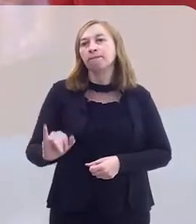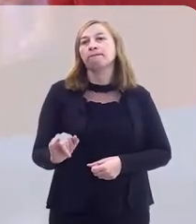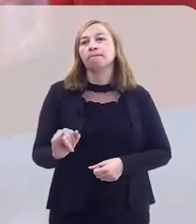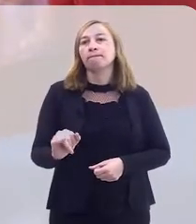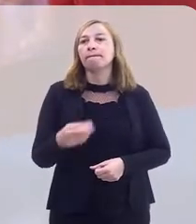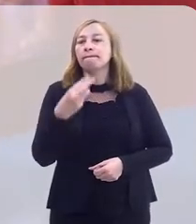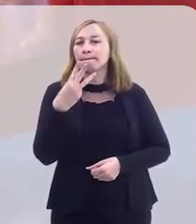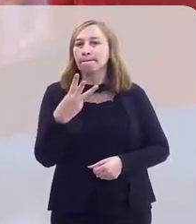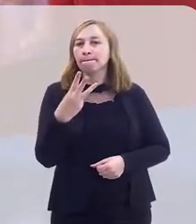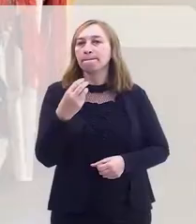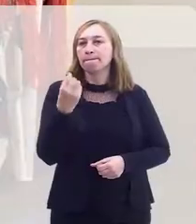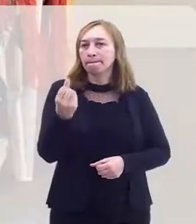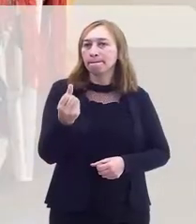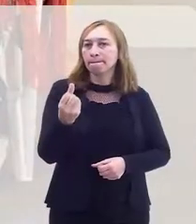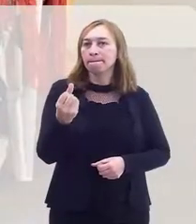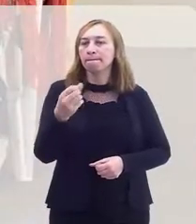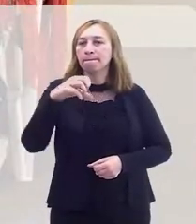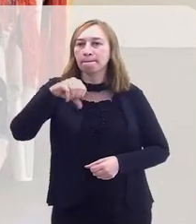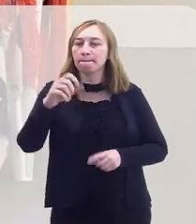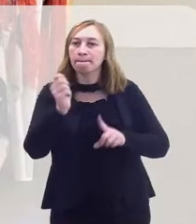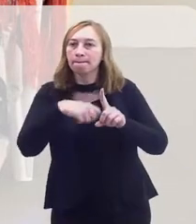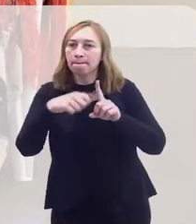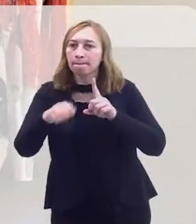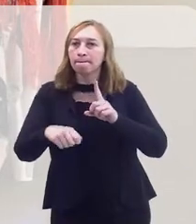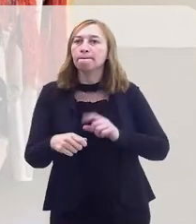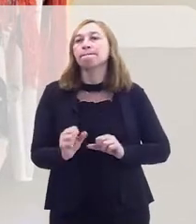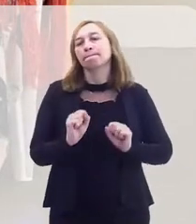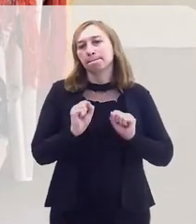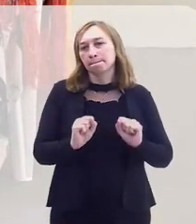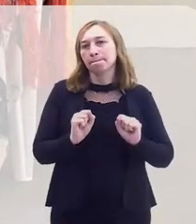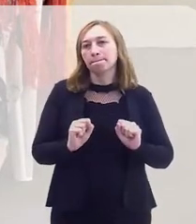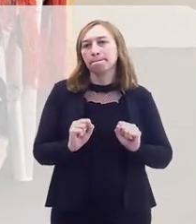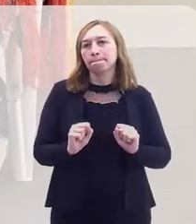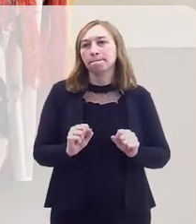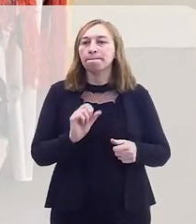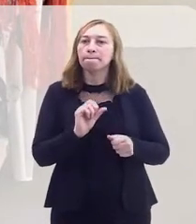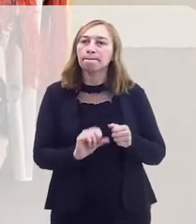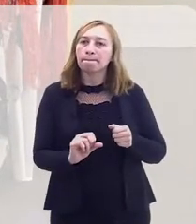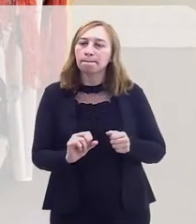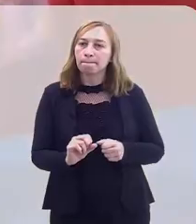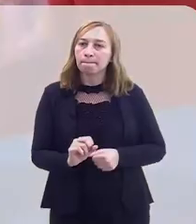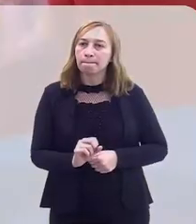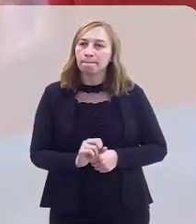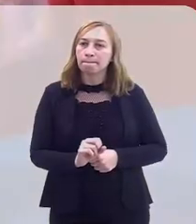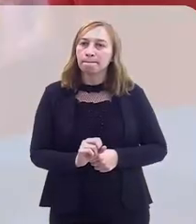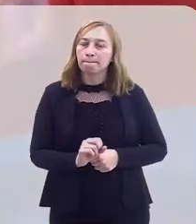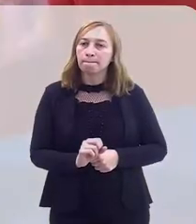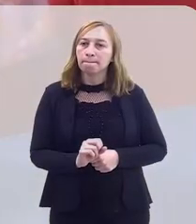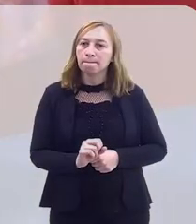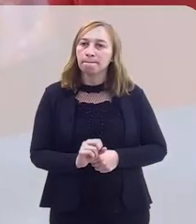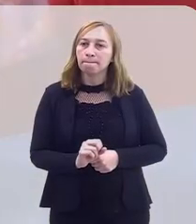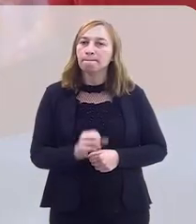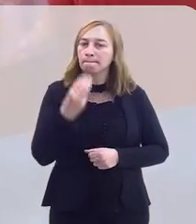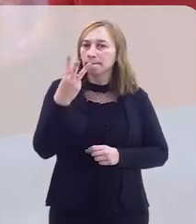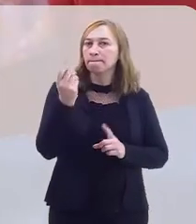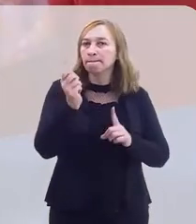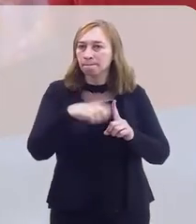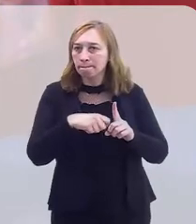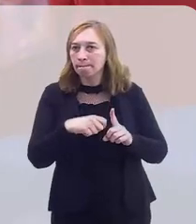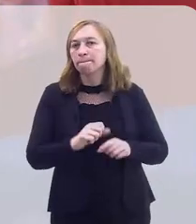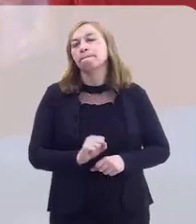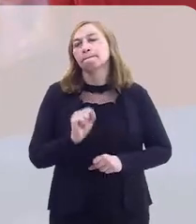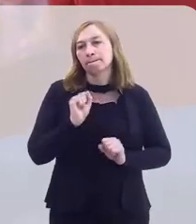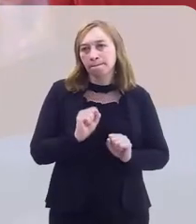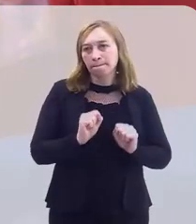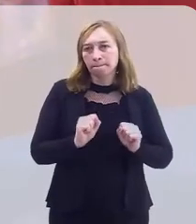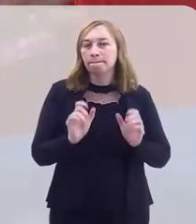e aí vai. Com três, seis e nove meses. Você pode fazê-la com três